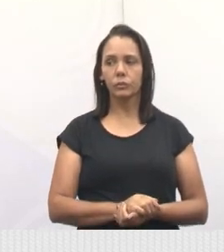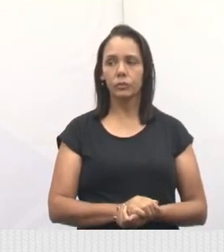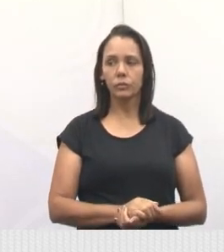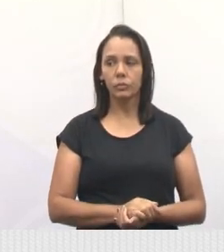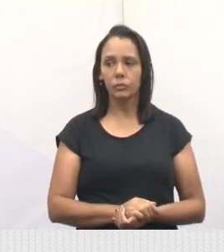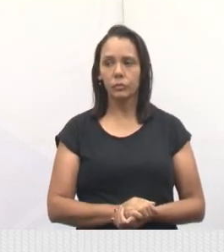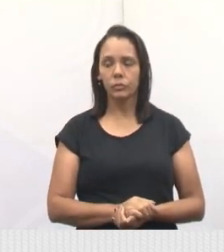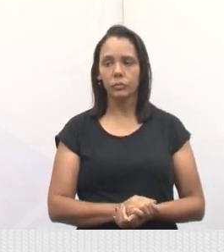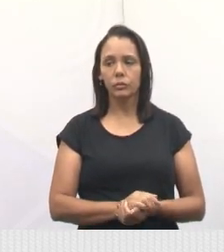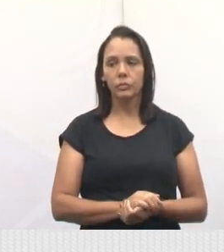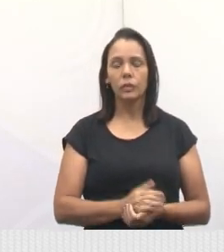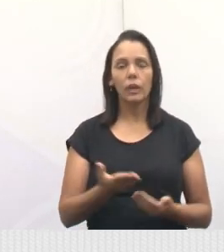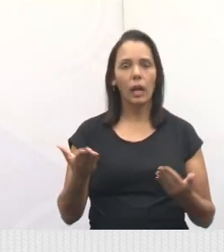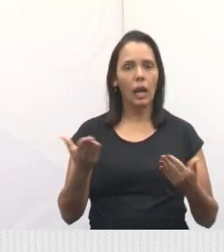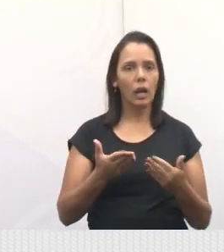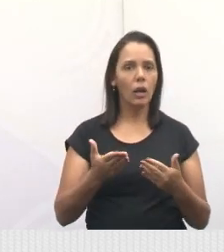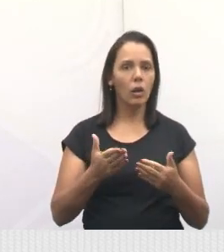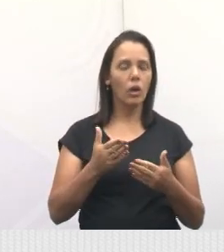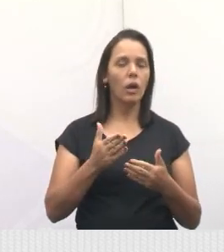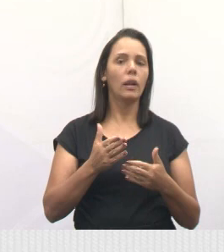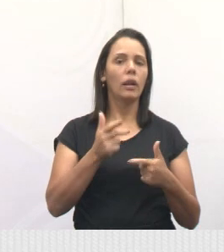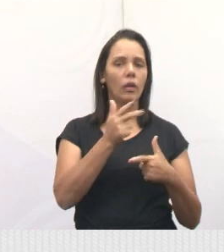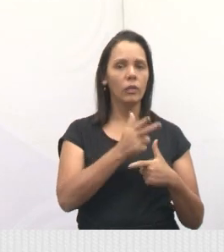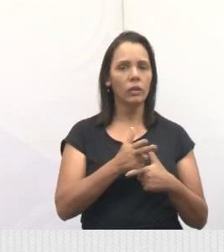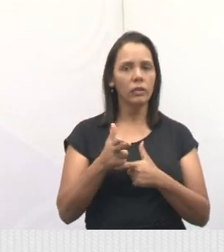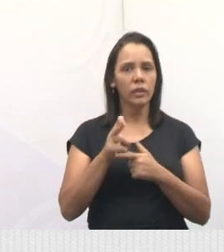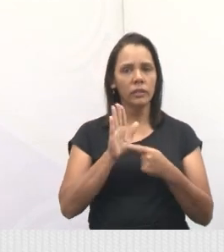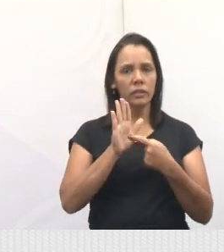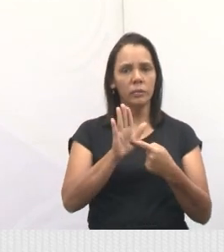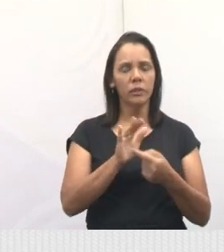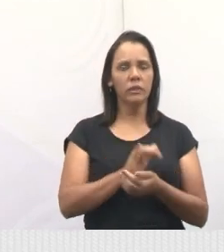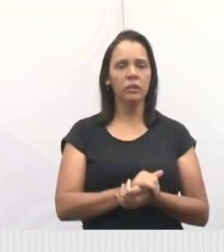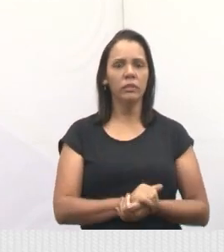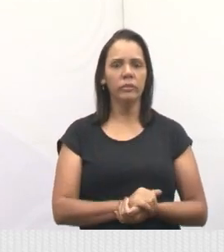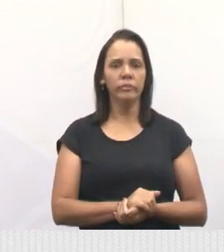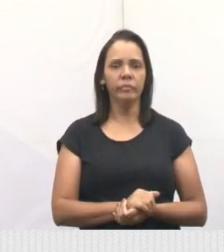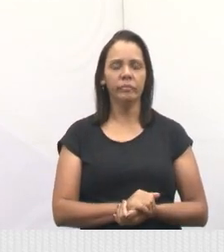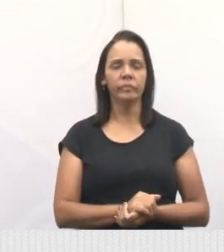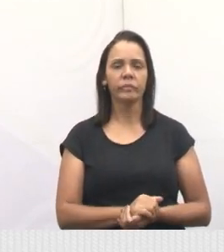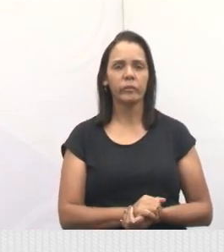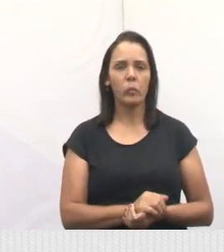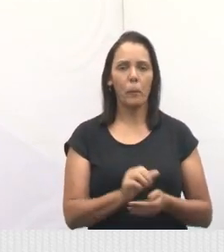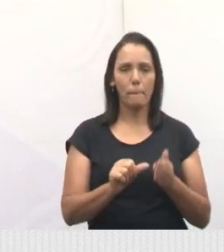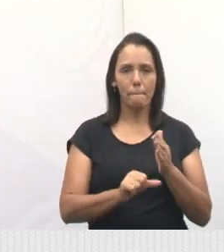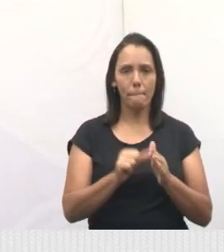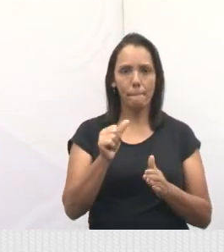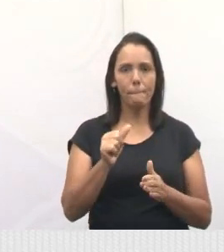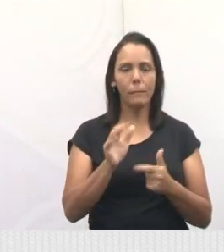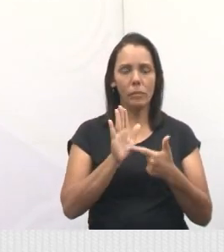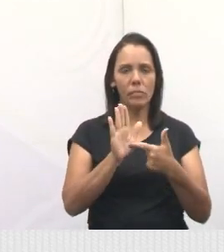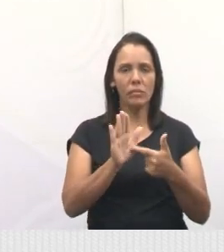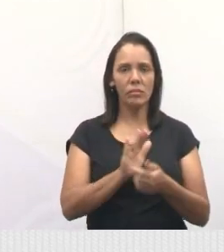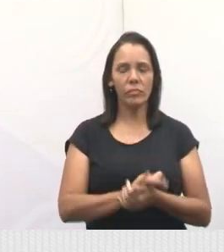Gente, esse vídeo que eu vou passar agora para vocês... Primeiro passo, vídeo, e depois eu comento. Vídeo 1, por favor.